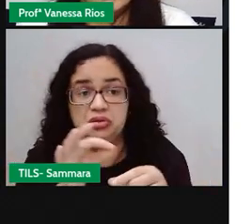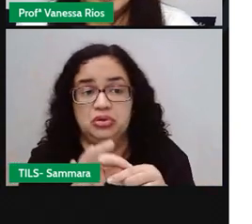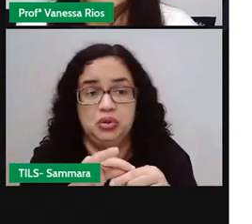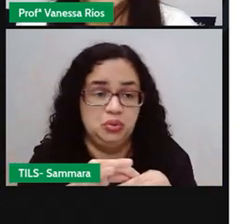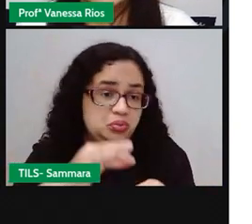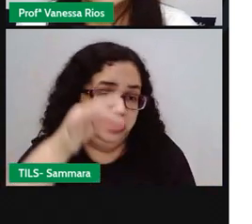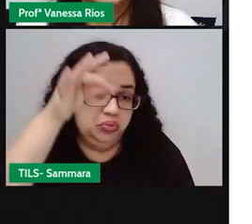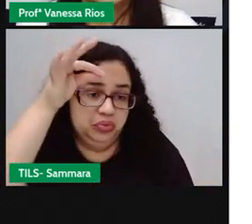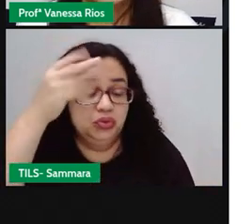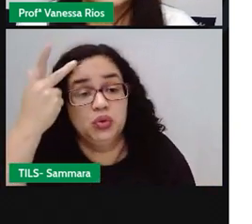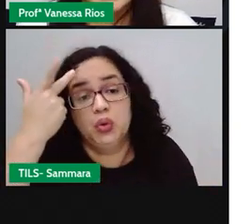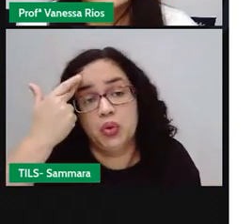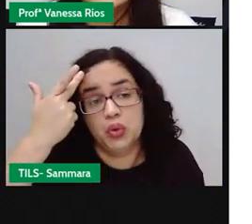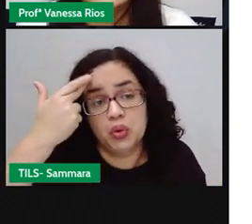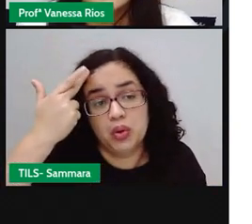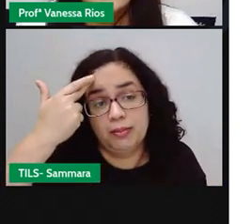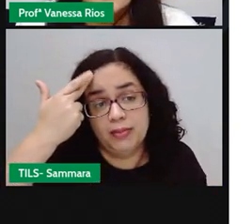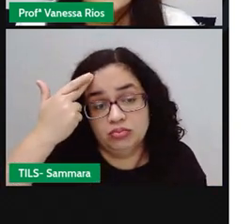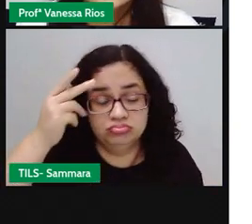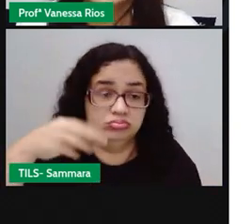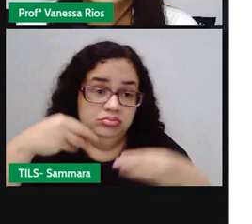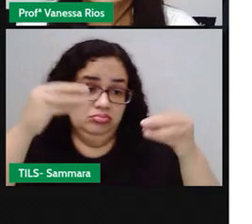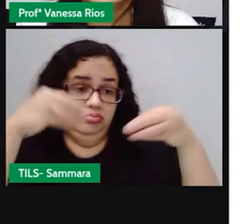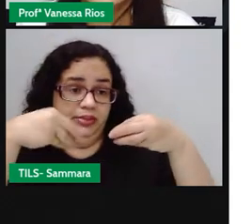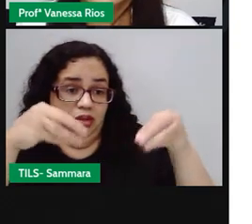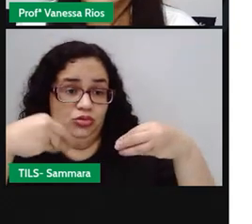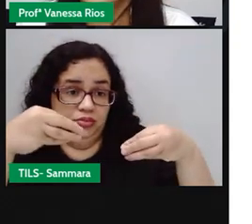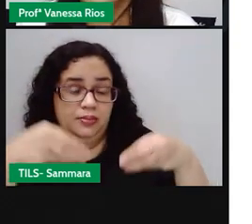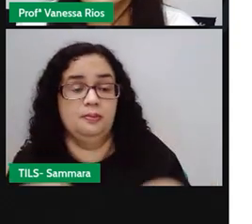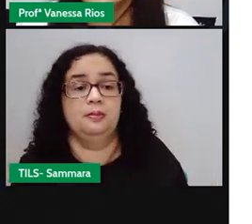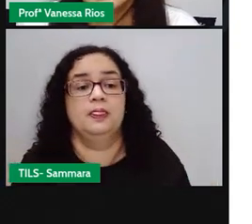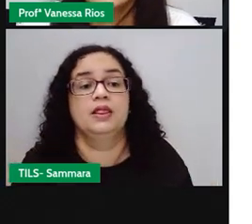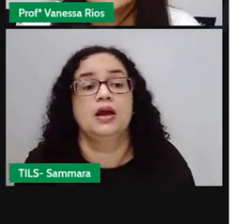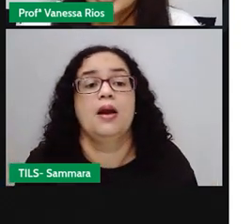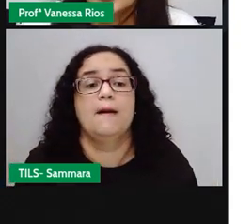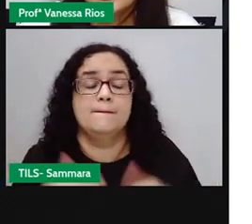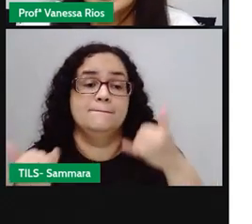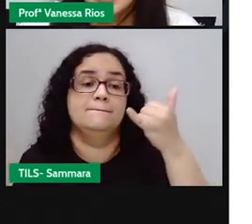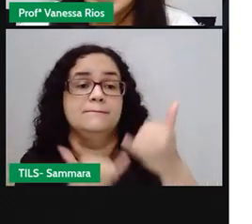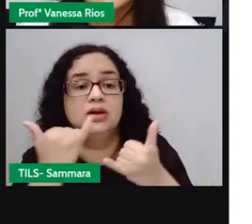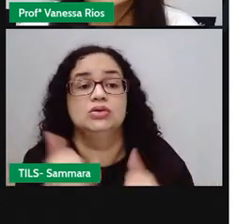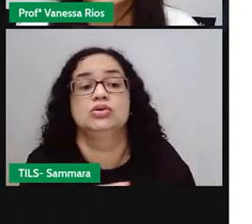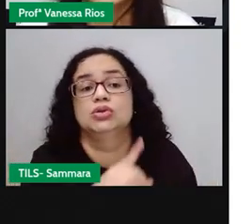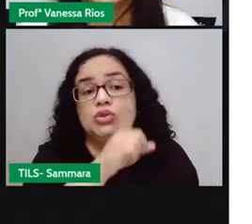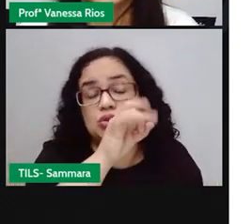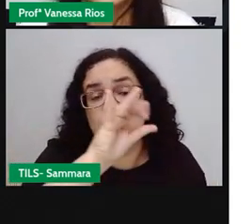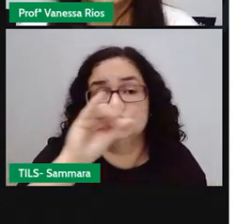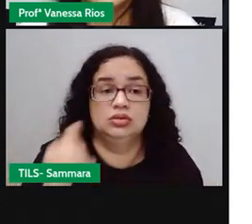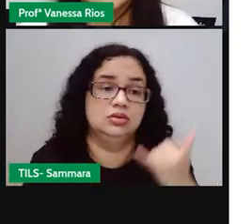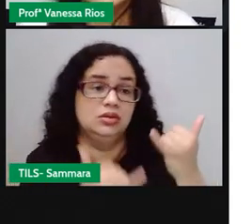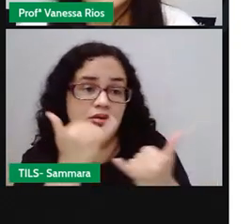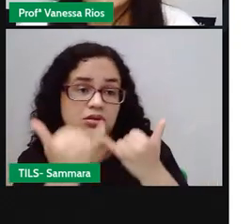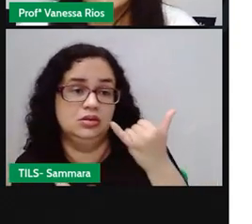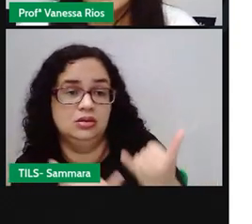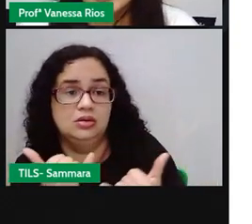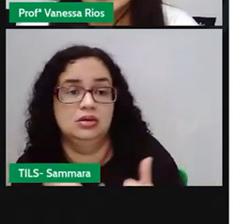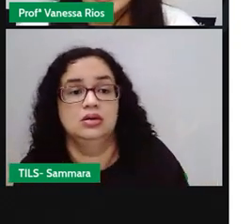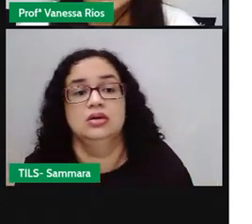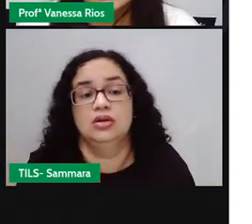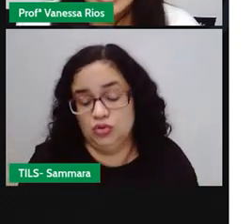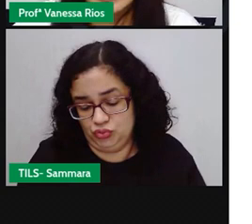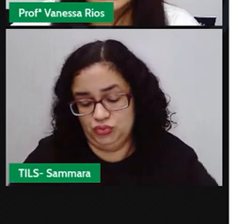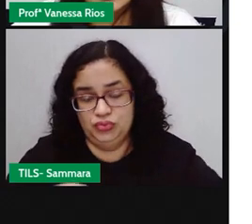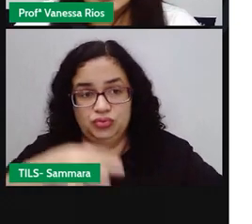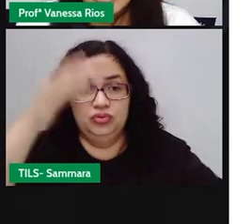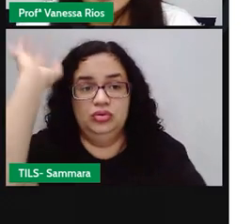normal, né? Um canudo plástico. Pode utilizar, como a gente fez lá no dia do brincar, que utilizou ali o caule da folha,